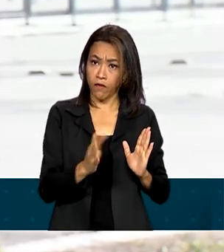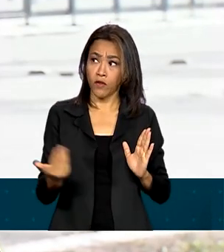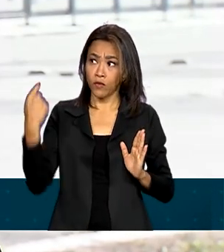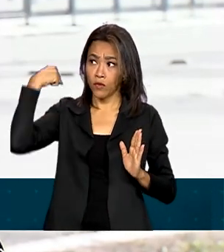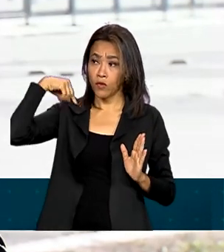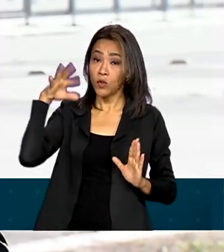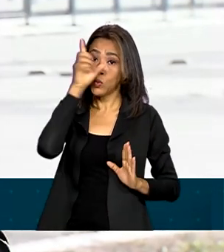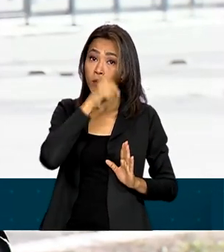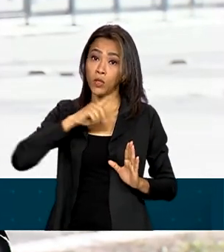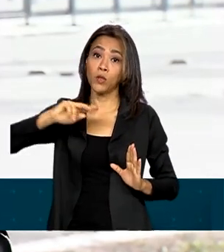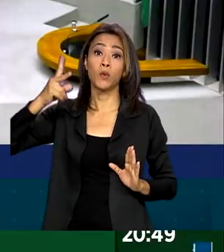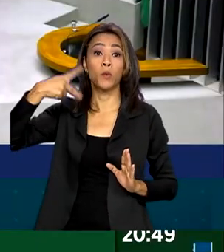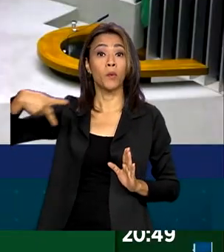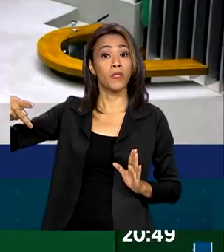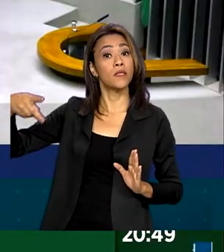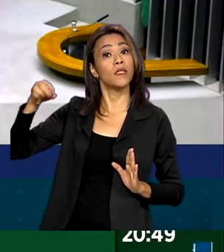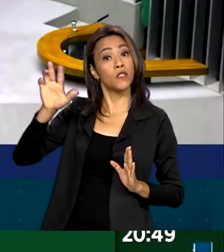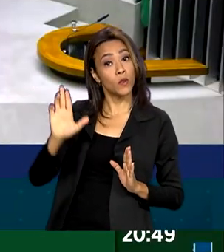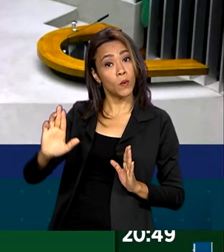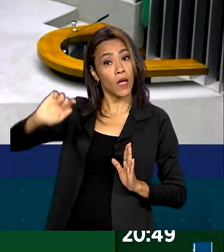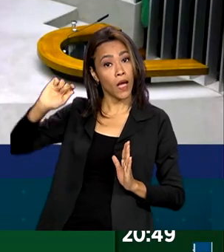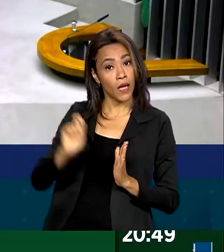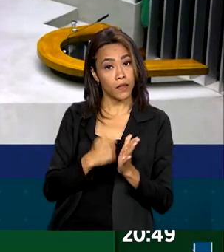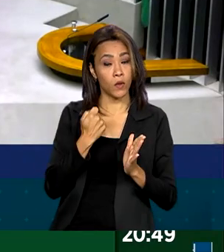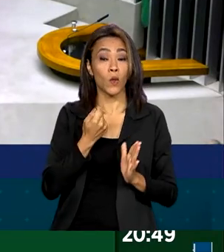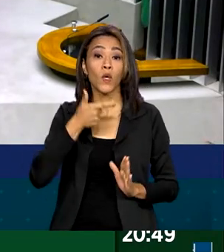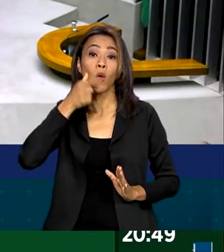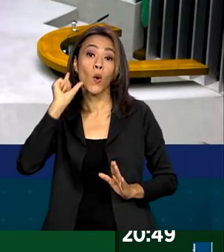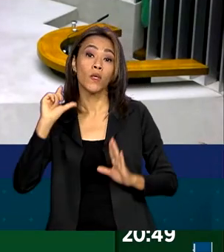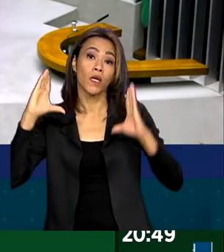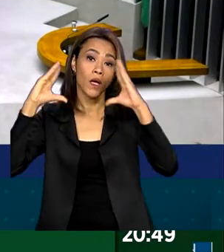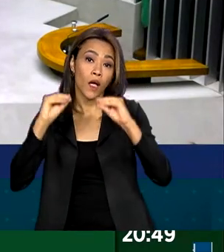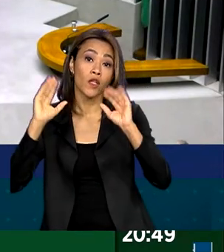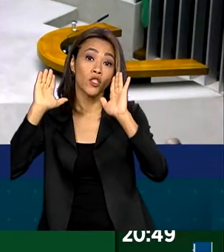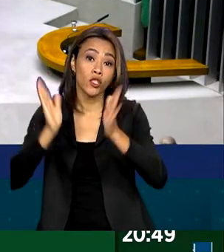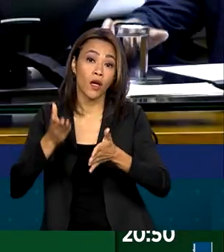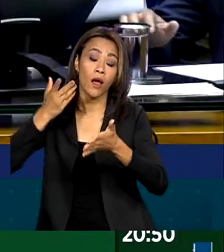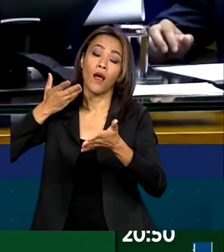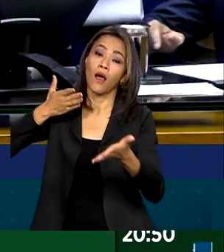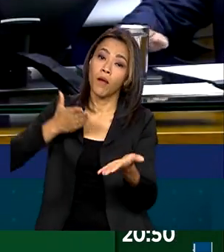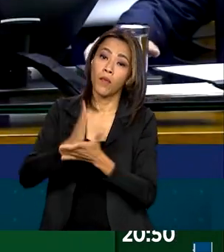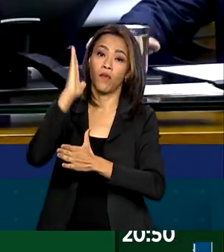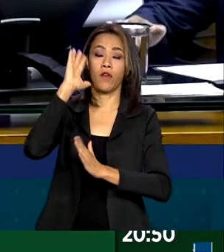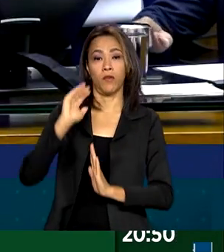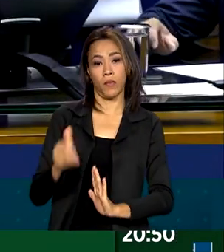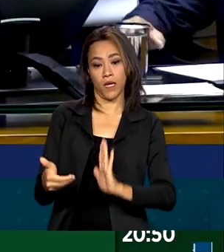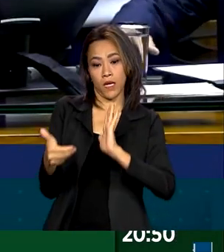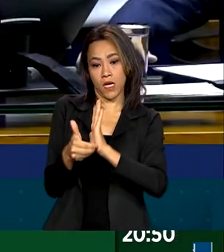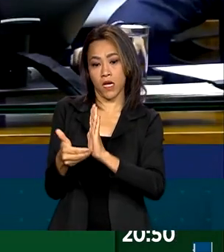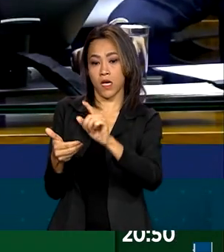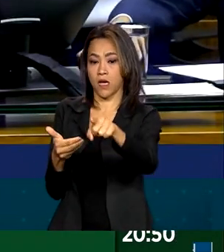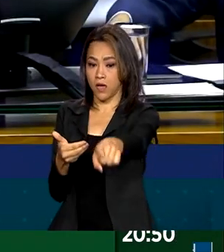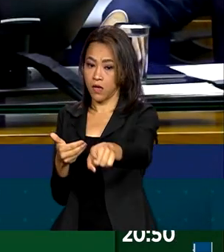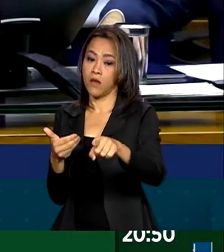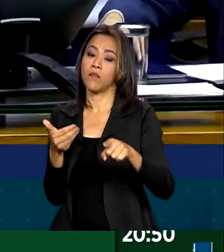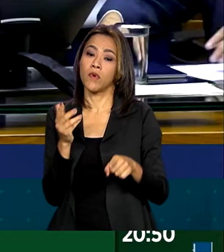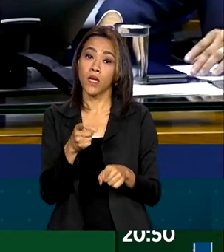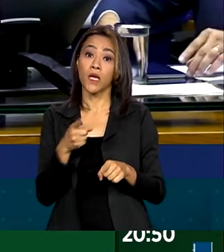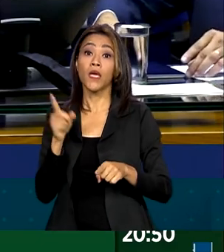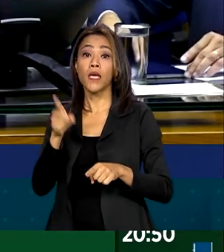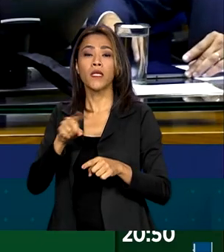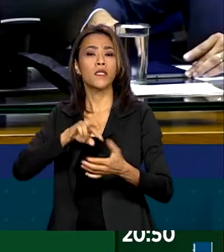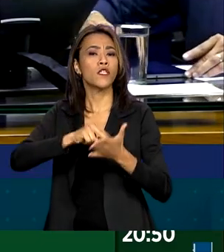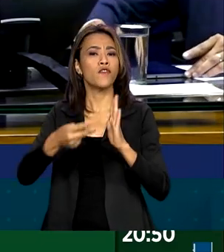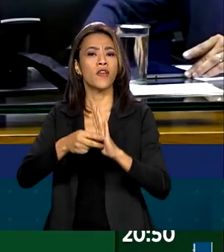domingo pelo presidente Lula e aprovado ontem à noite pela Câmara dos Deputados em votação simbólica como resposta aos